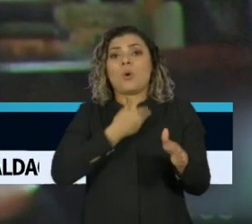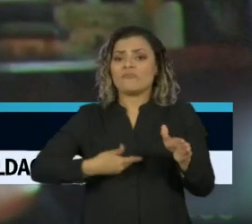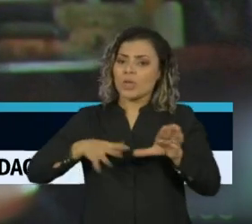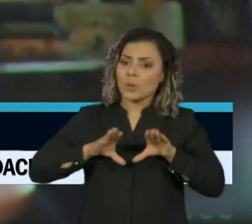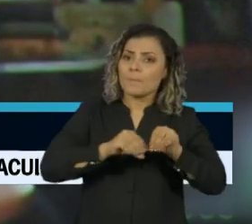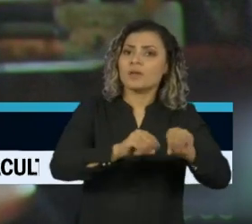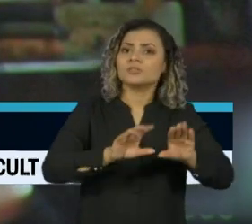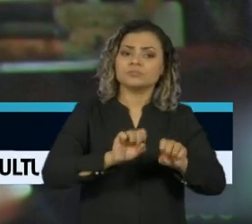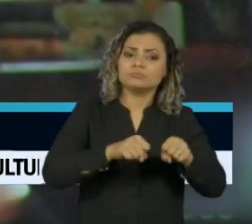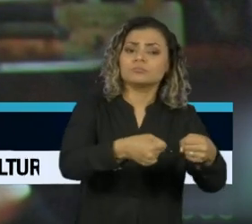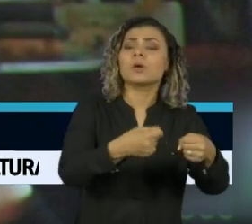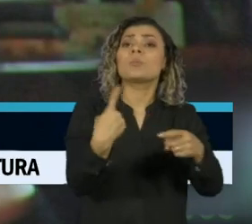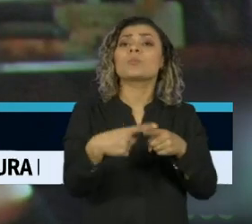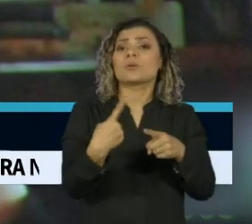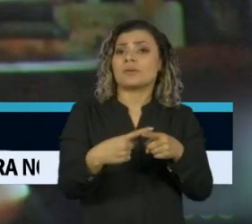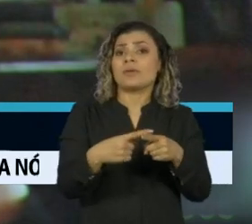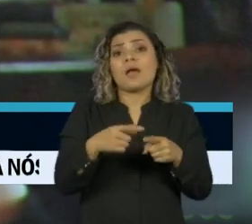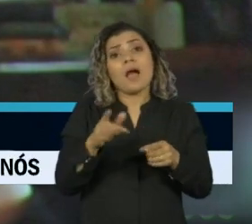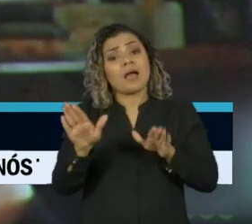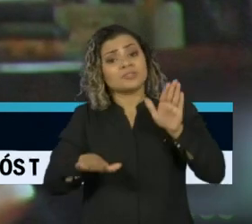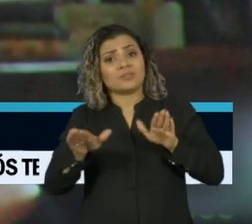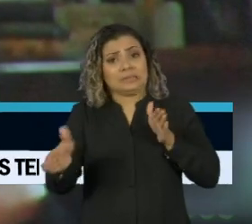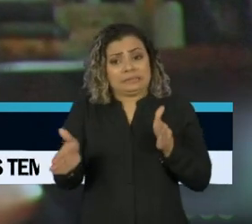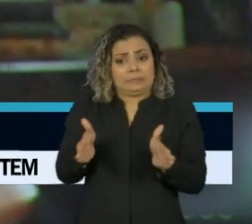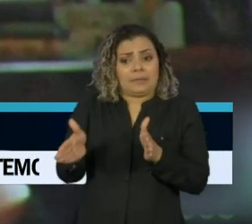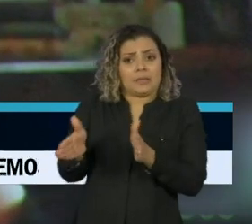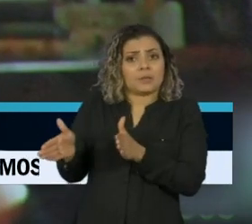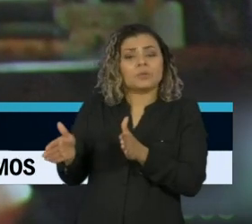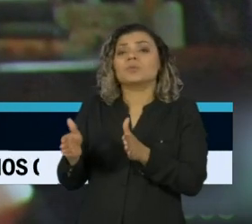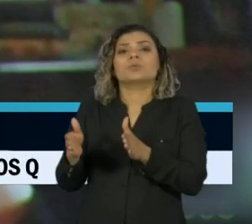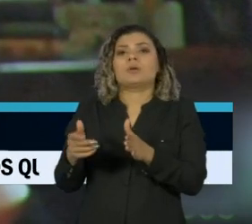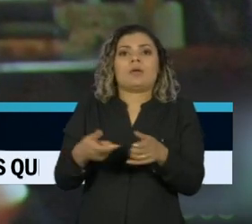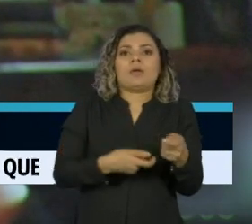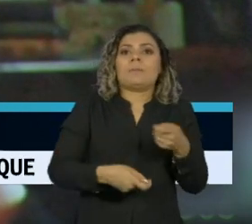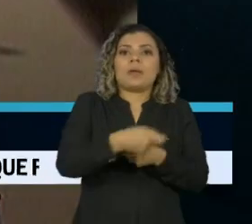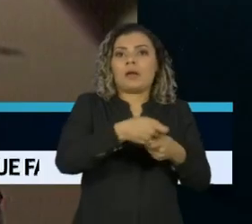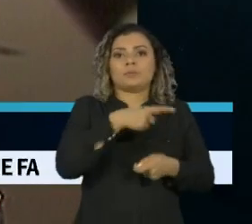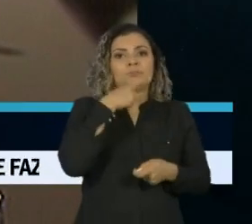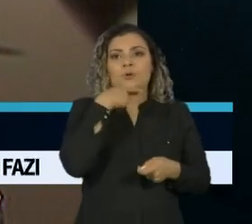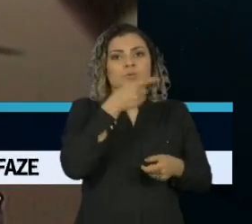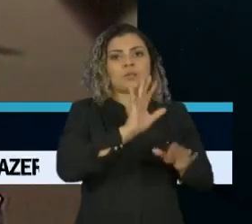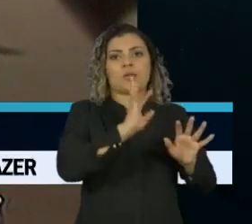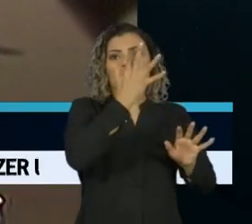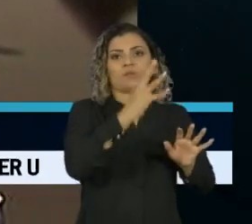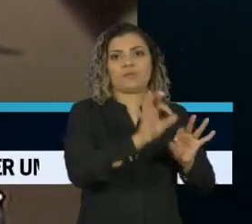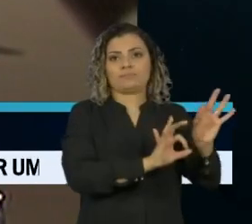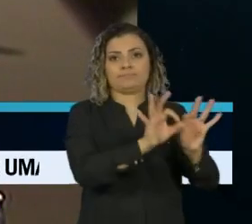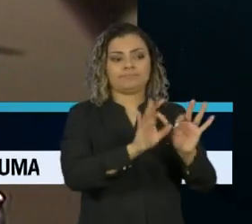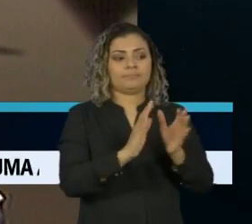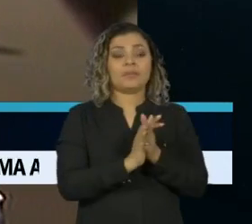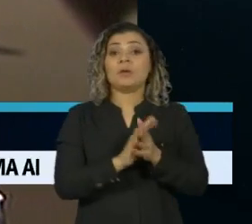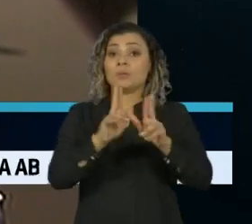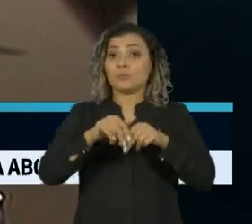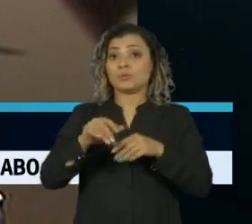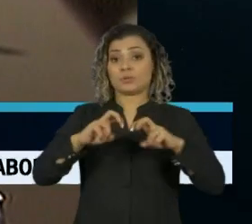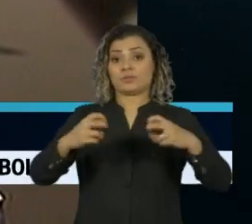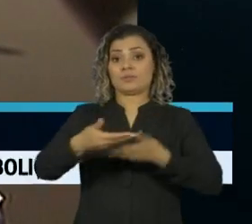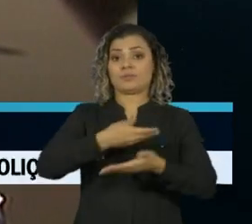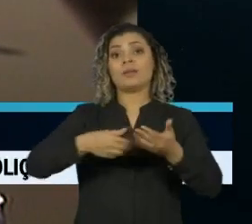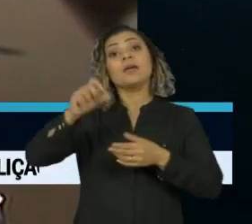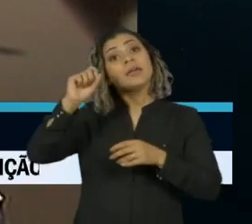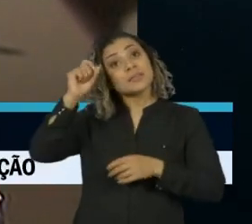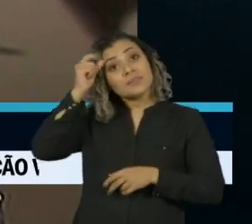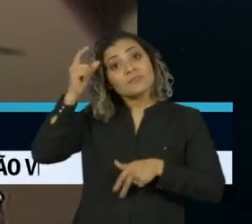porque em dados momentos, em dadas situações, o mercado não daria conta. Na TV Cultura, esteve no extinto programa